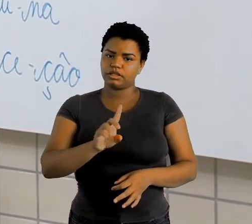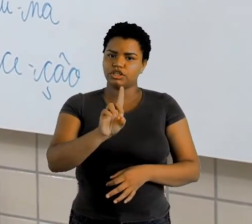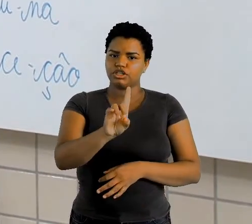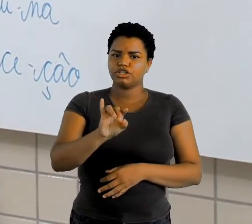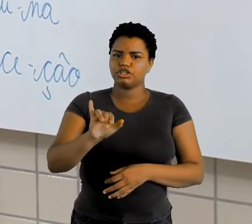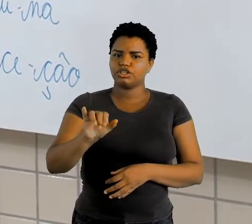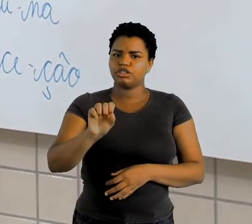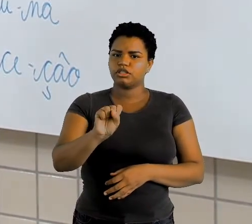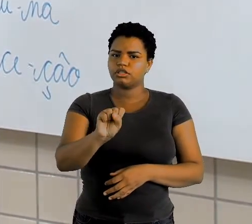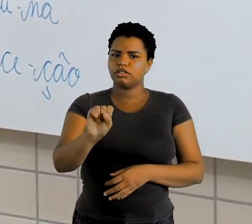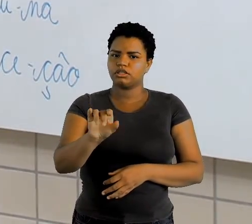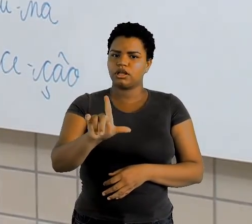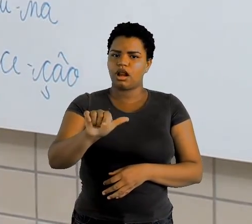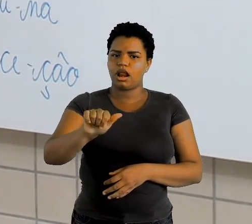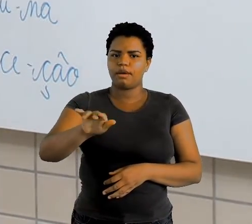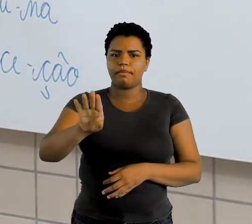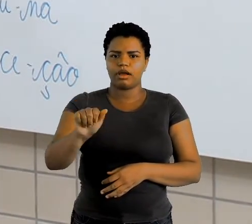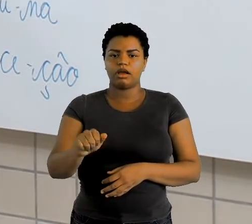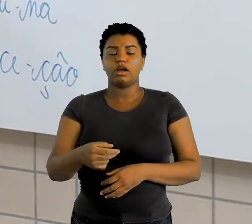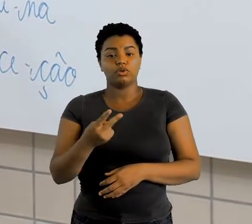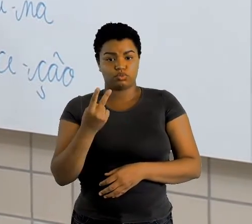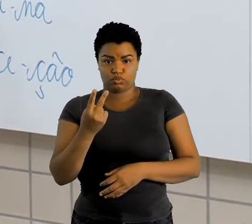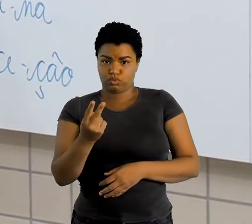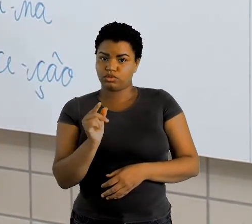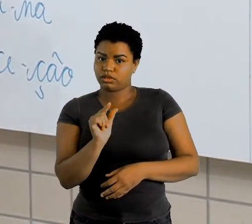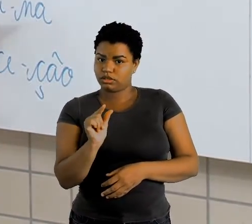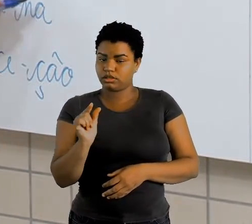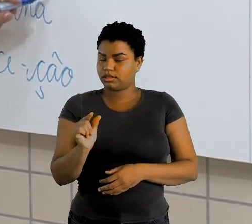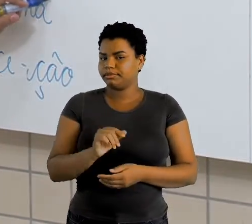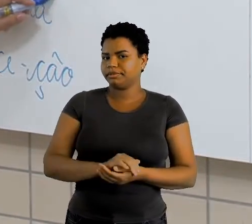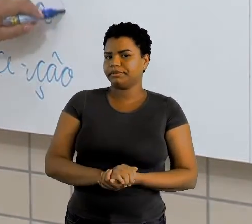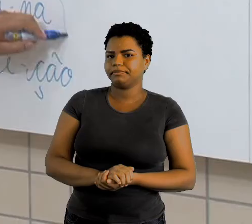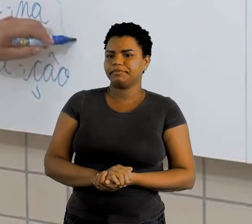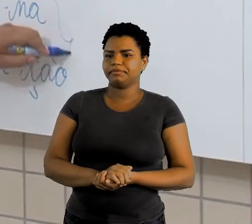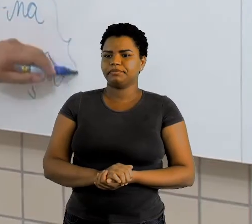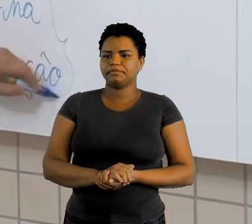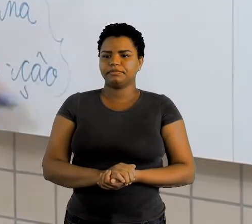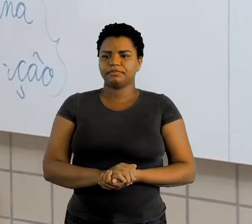sílaba duas sílabas e essas duas aqui